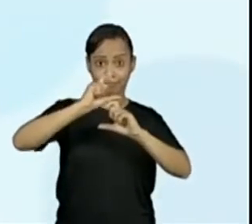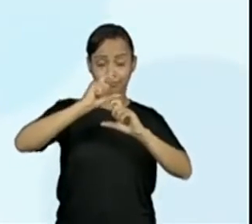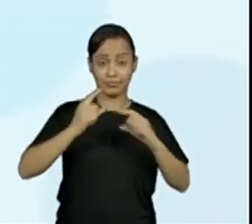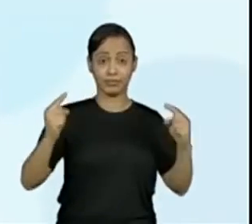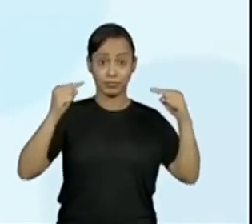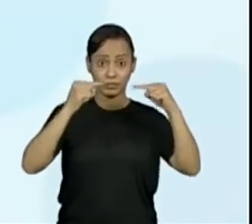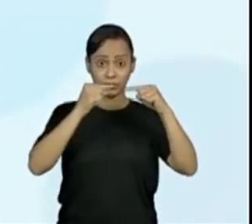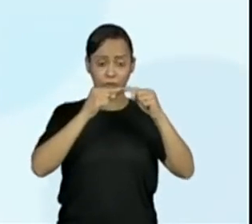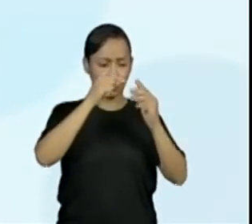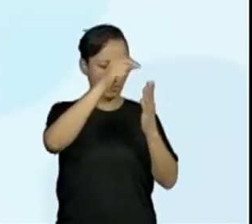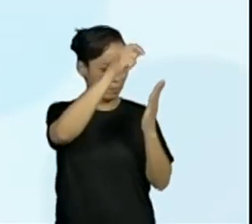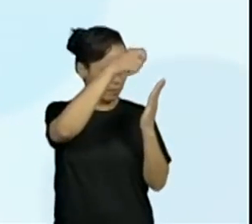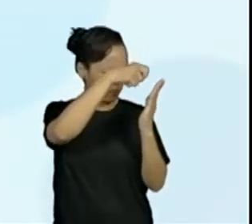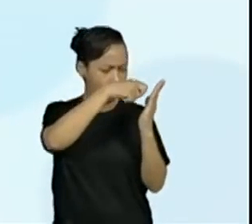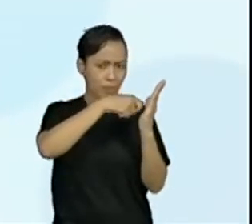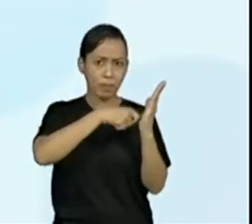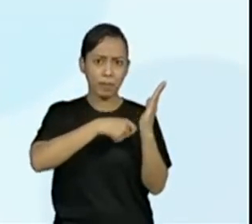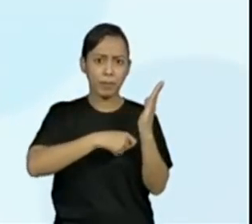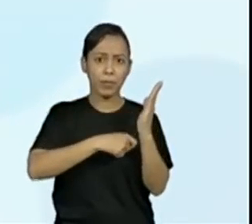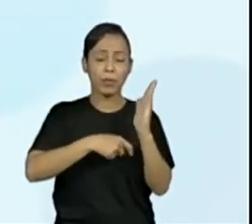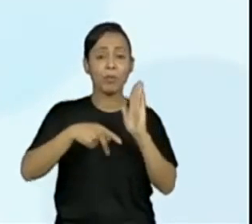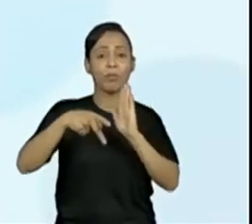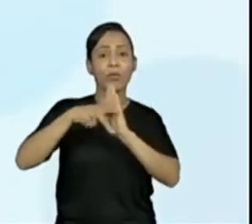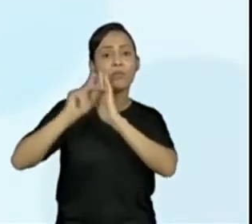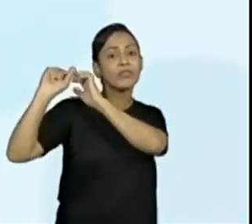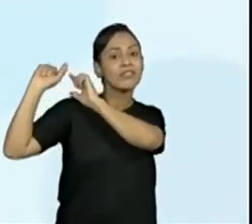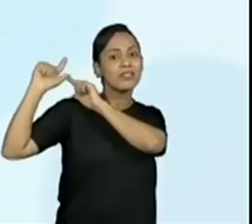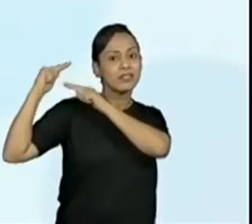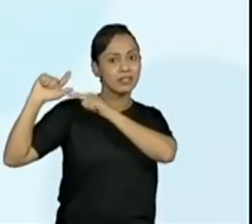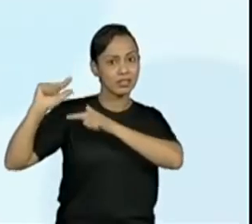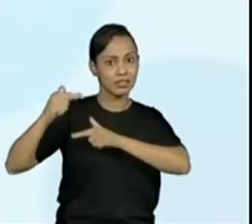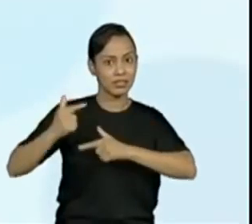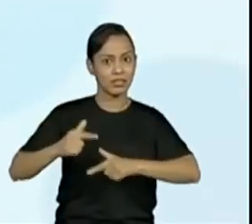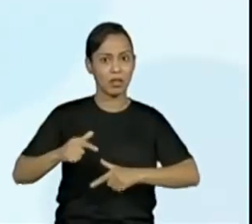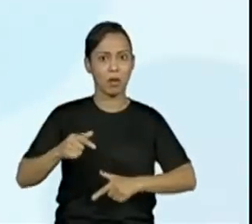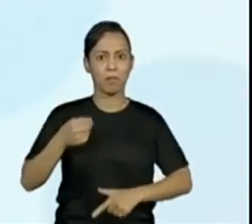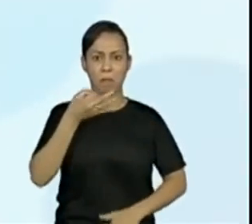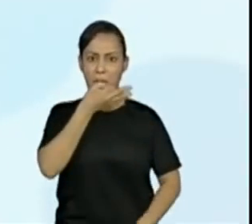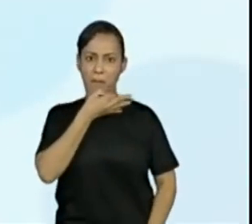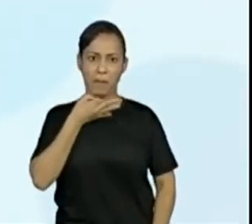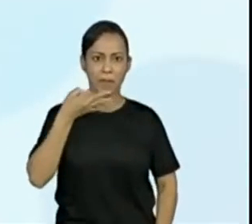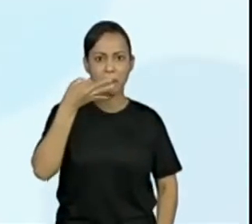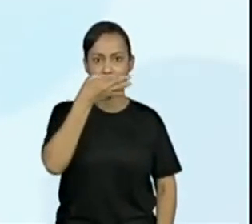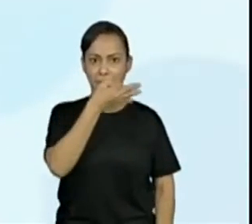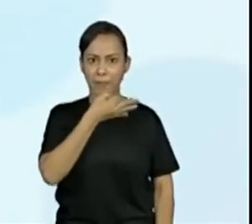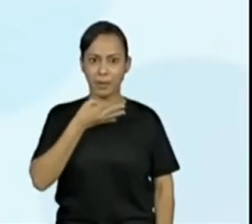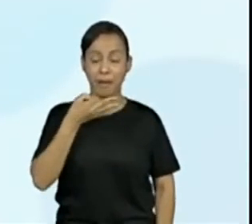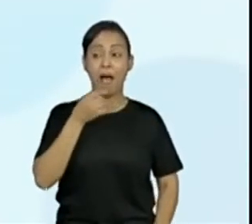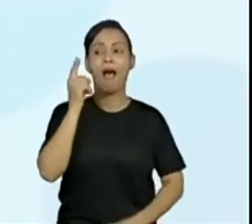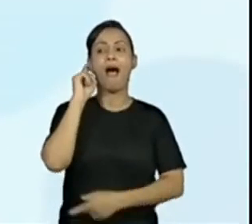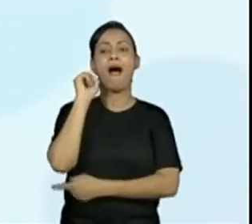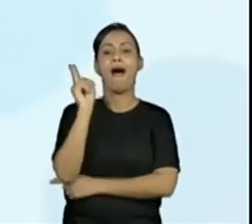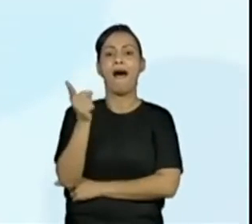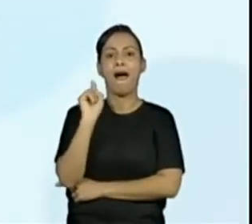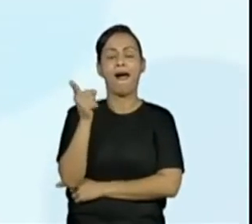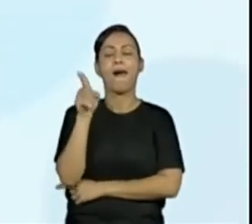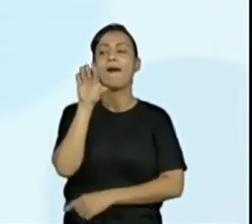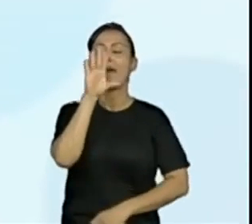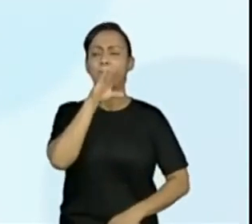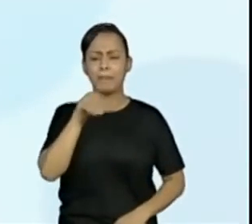quadrinhas são textos da tradição oral. Ah, e quando eu falo isso, vocês já podem lembrar qual é o